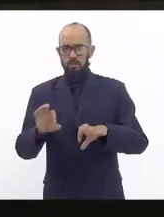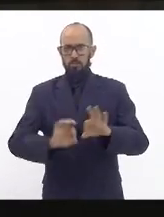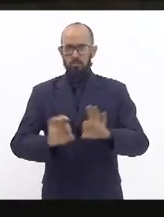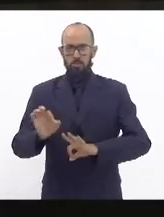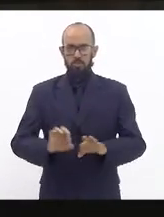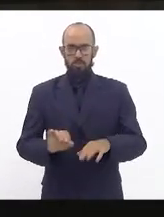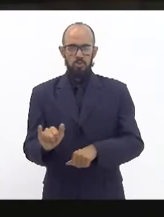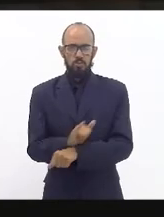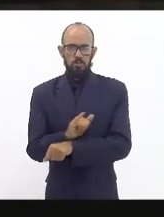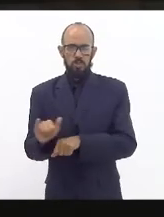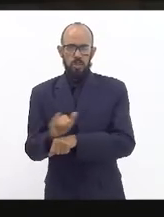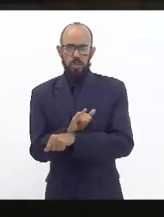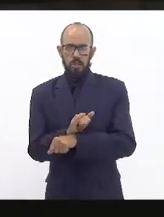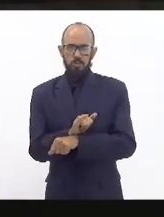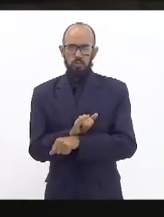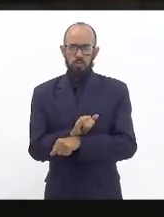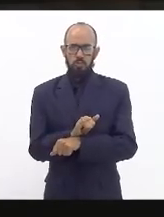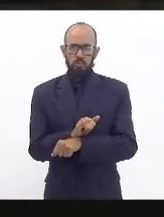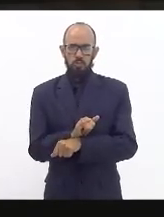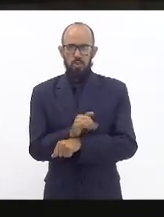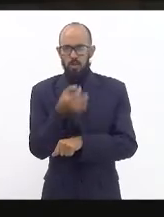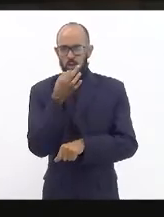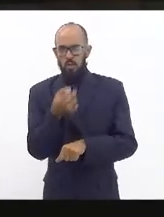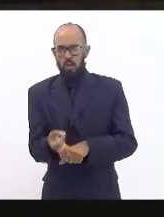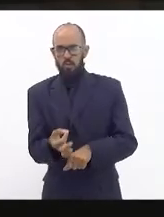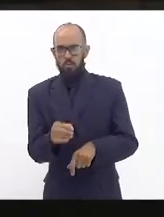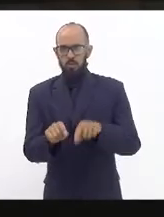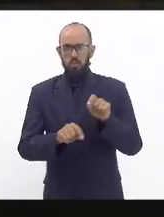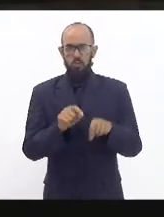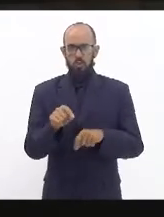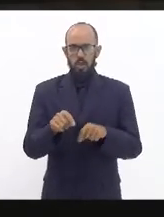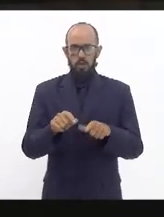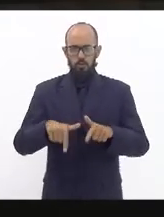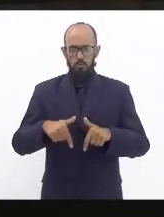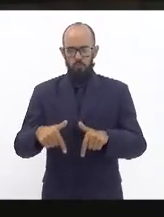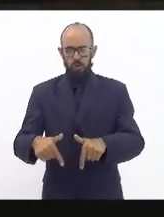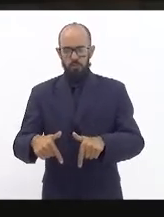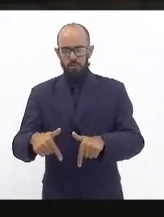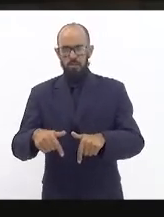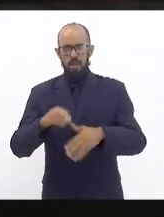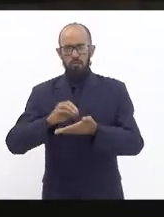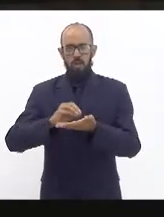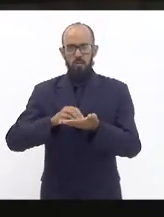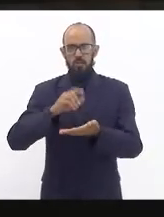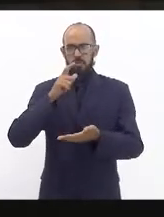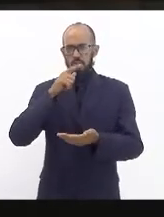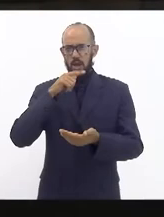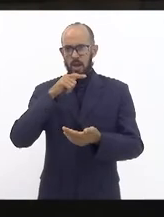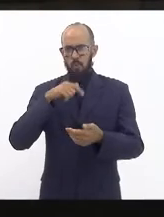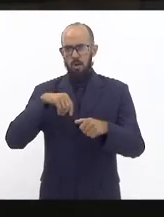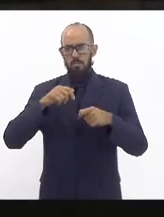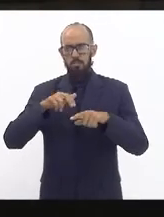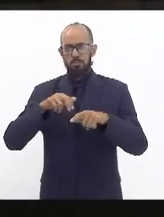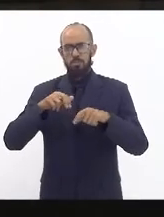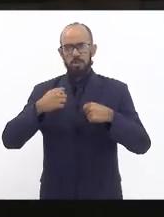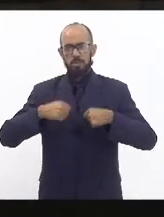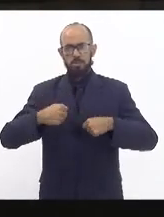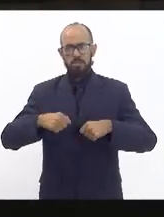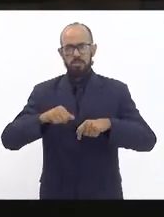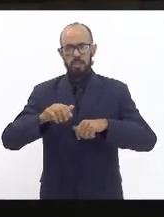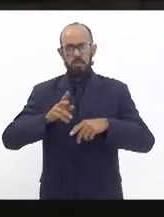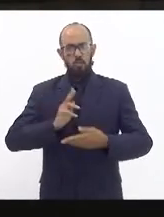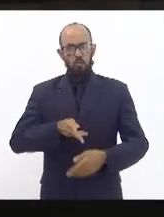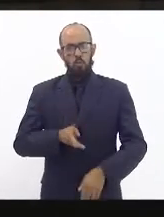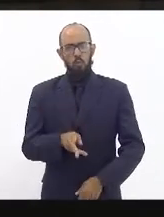estratégico utilizando como argumento o enfrentamento da situação de escassez hídrica visando garantir a continuidade e a